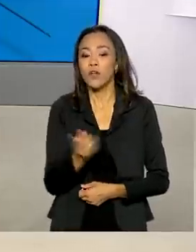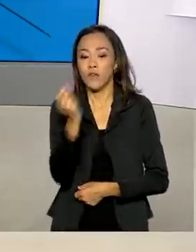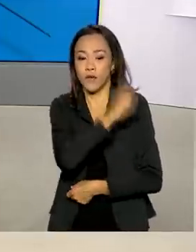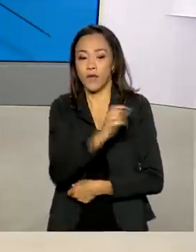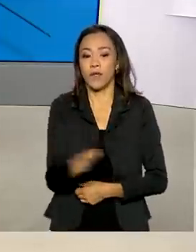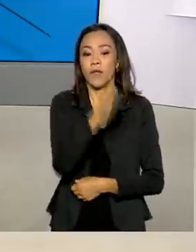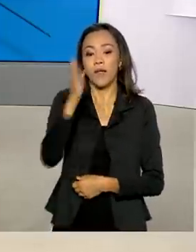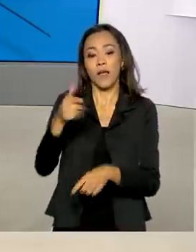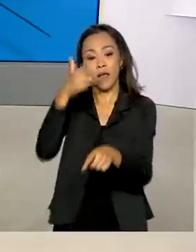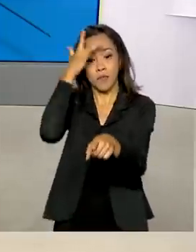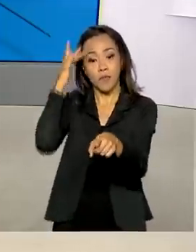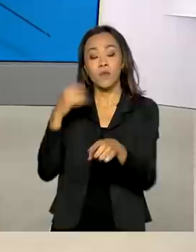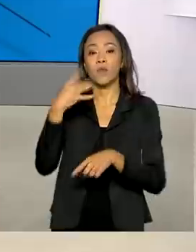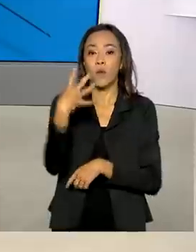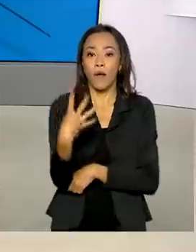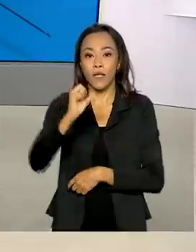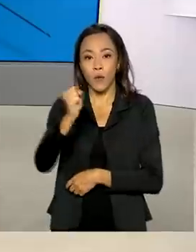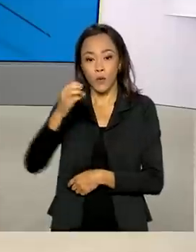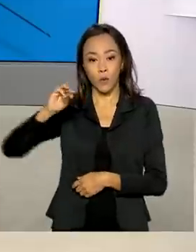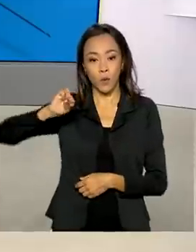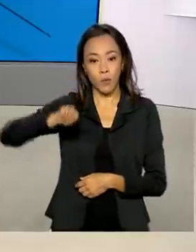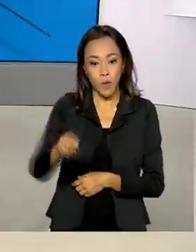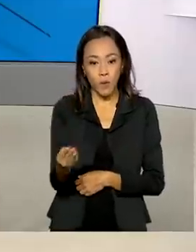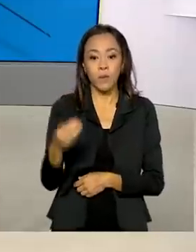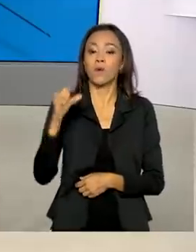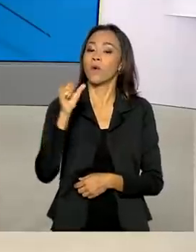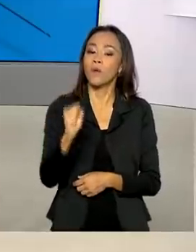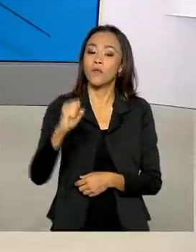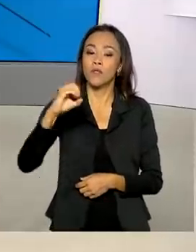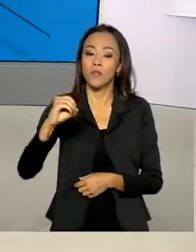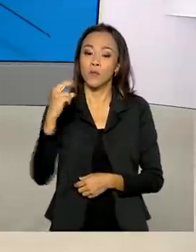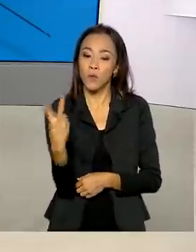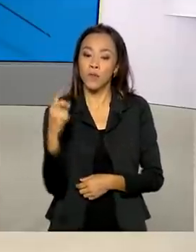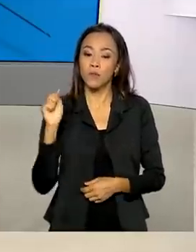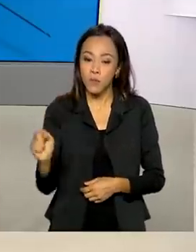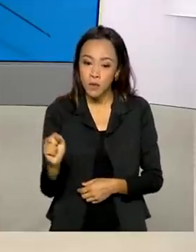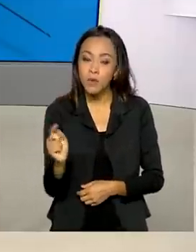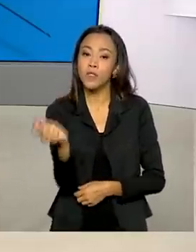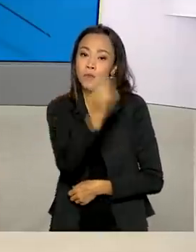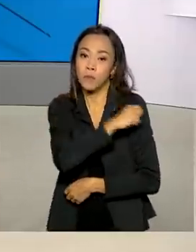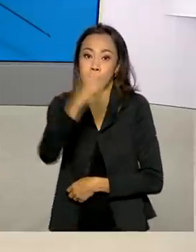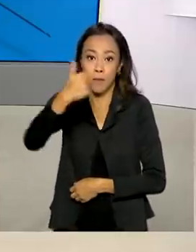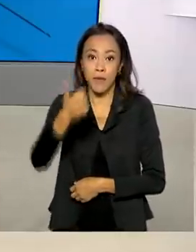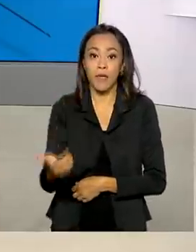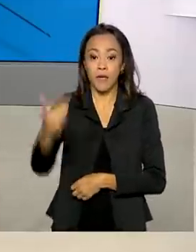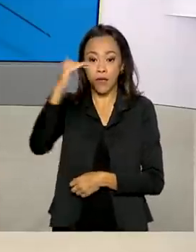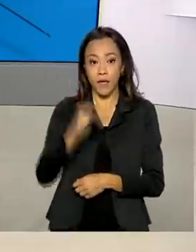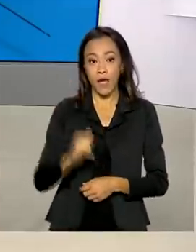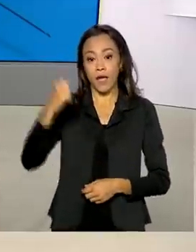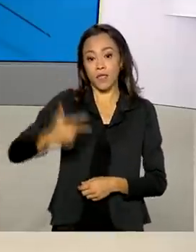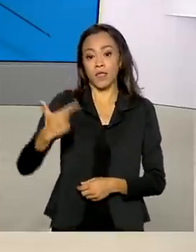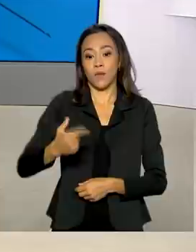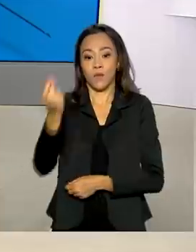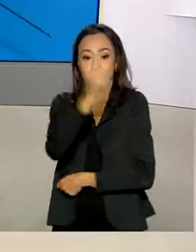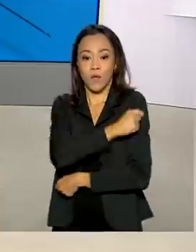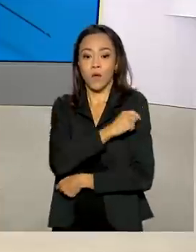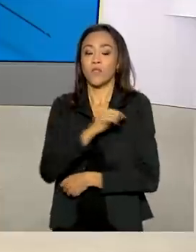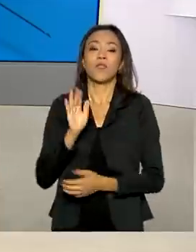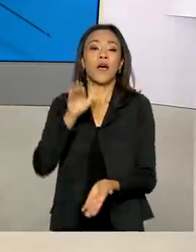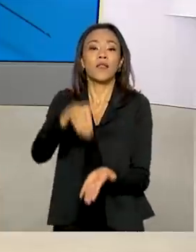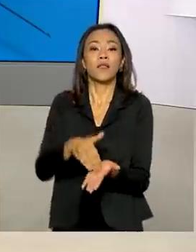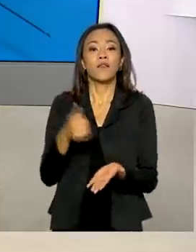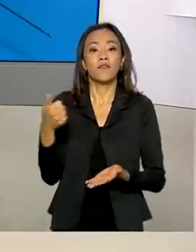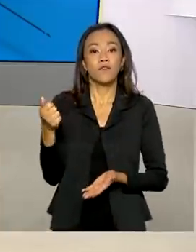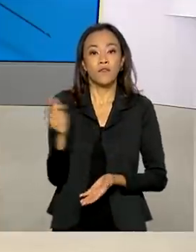vacina ultrapassam aí 48 milhões 802 mil e as pessoas que tomaram as duas doses da vacina chegam aí